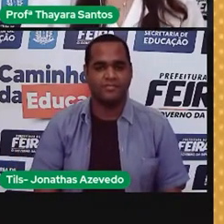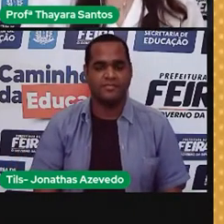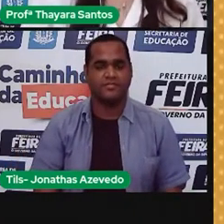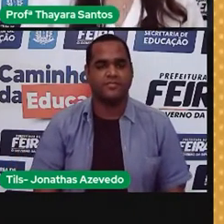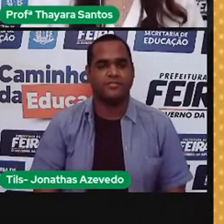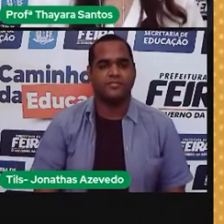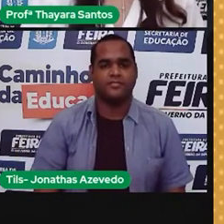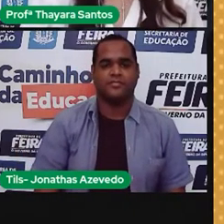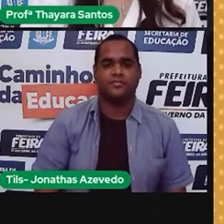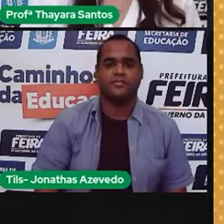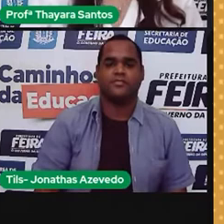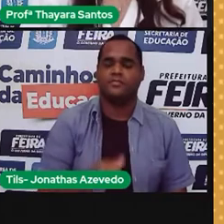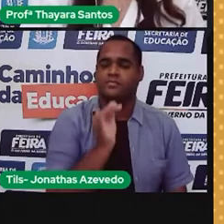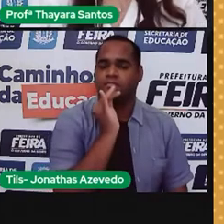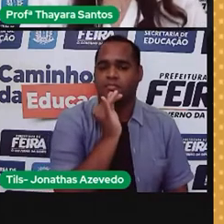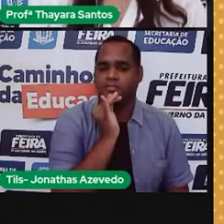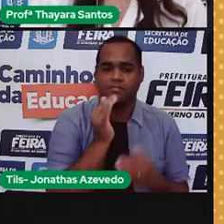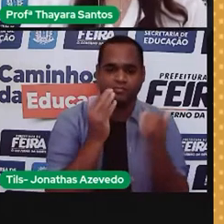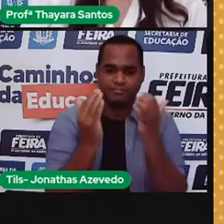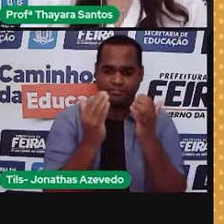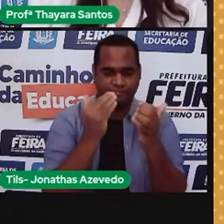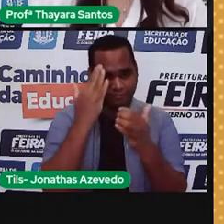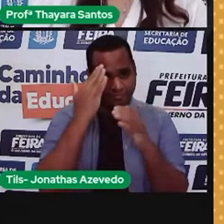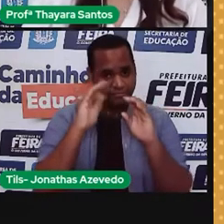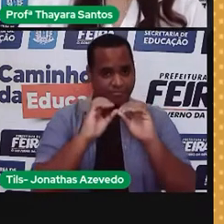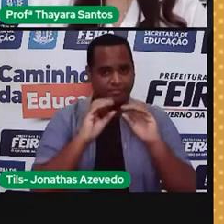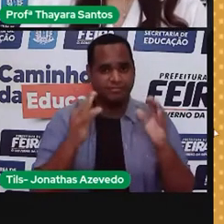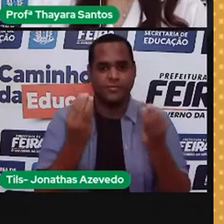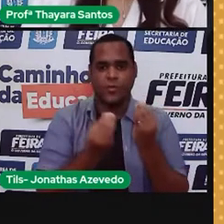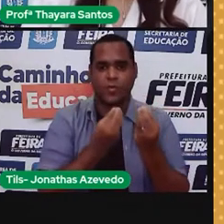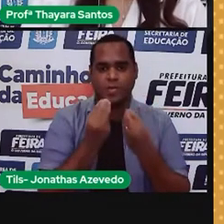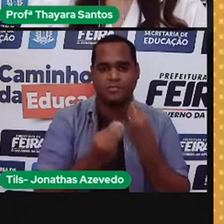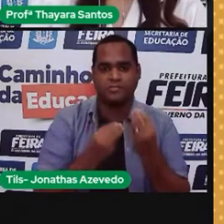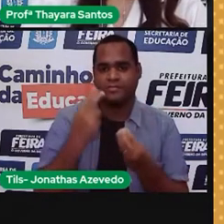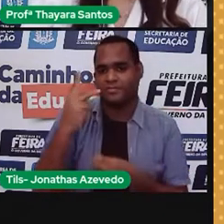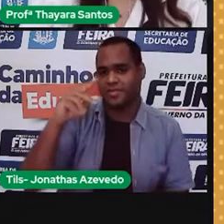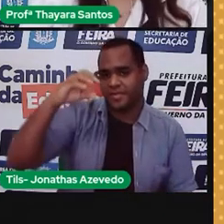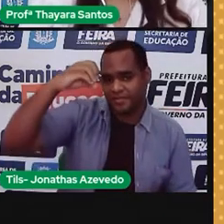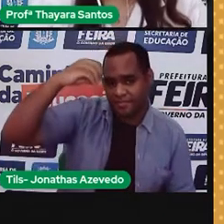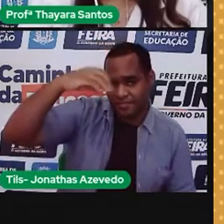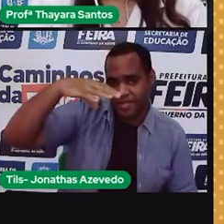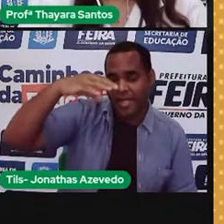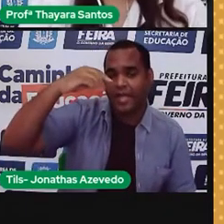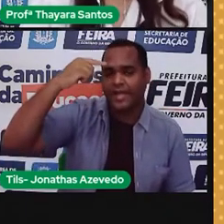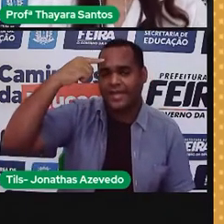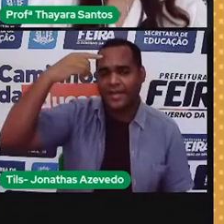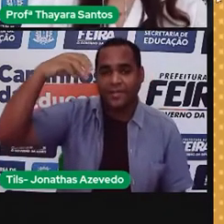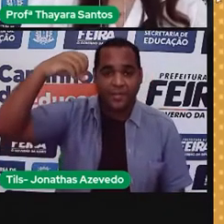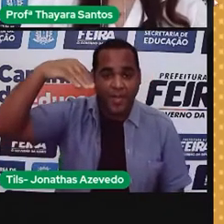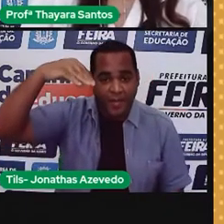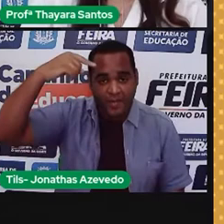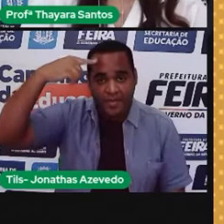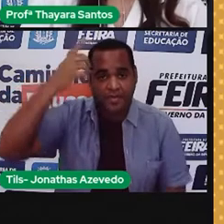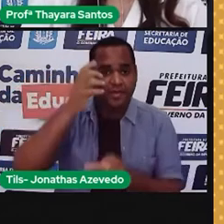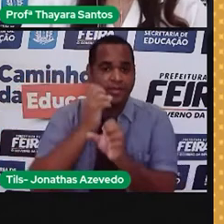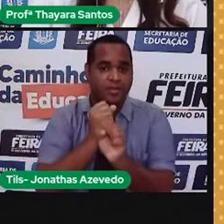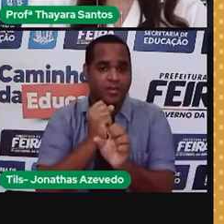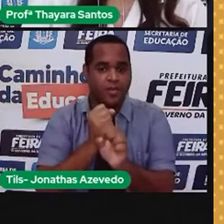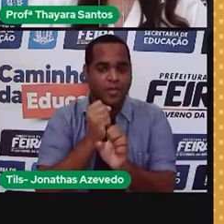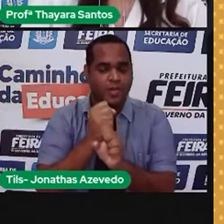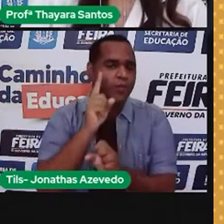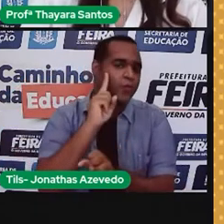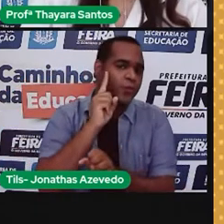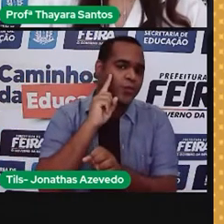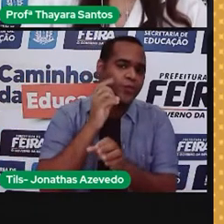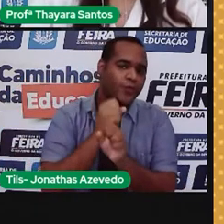E aqui eu trouxe um exemplo para vocês. A gente vai utilizar essa lâmpada para a gente calcular o consumo de energia elétrica